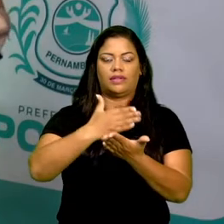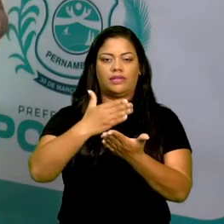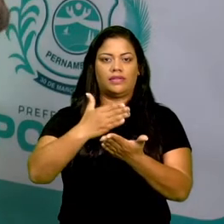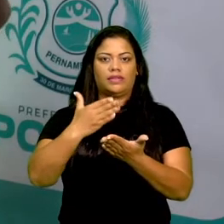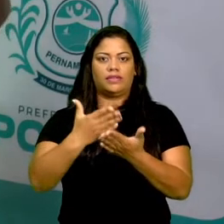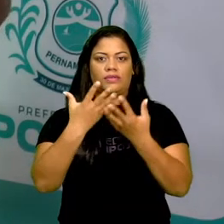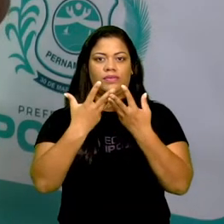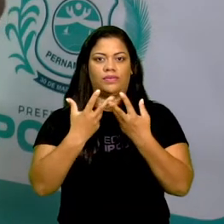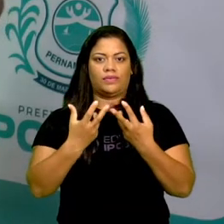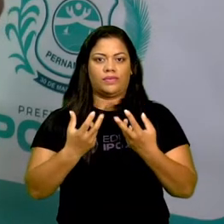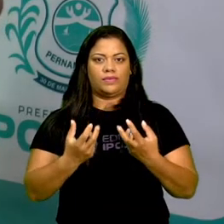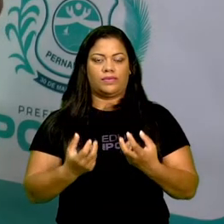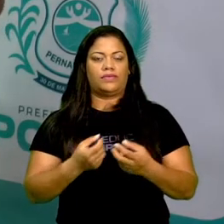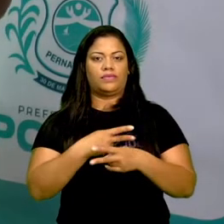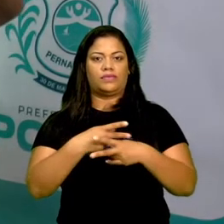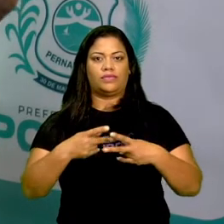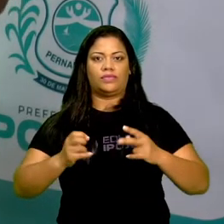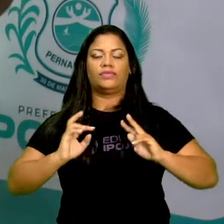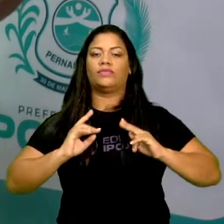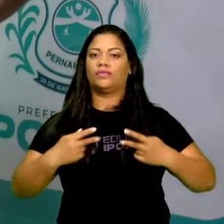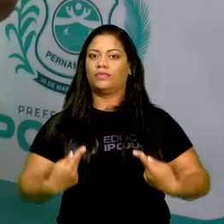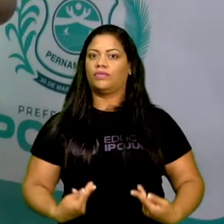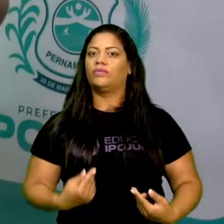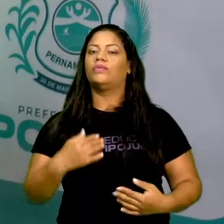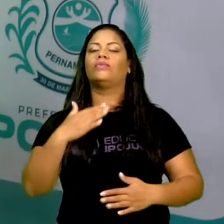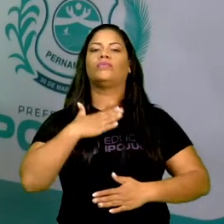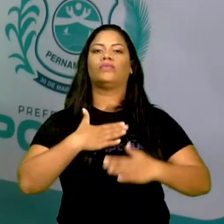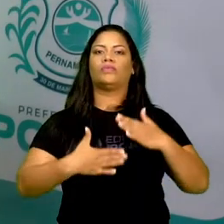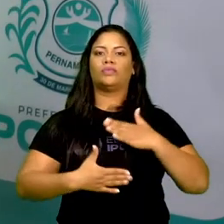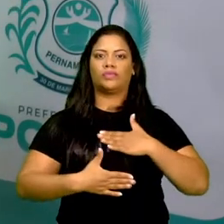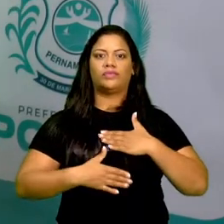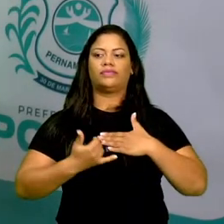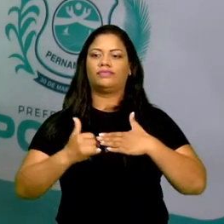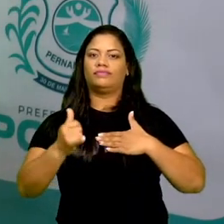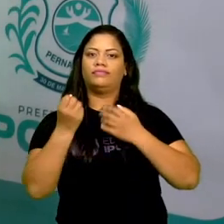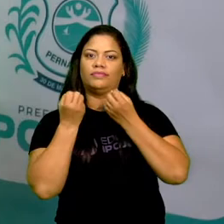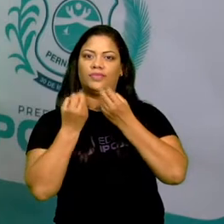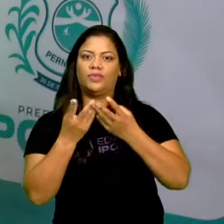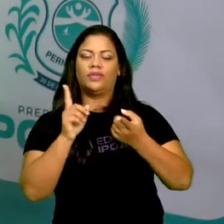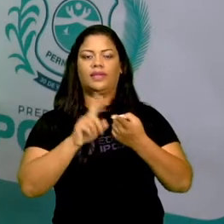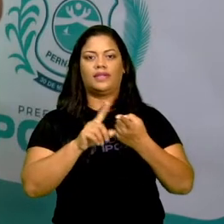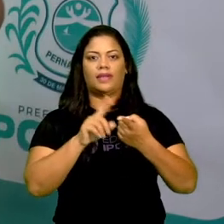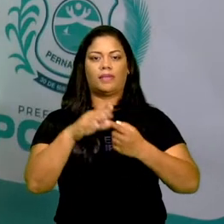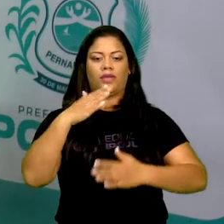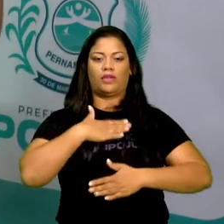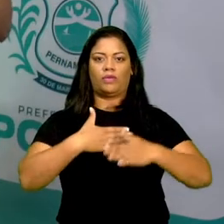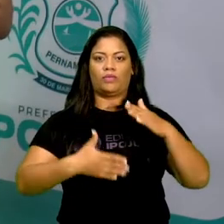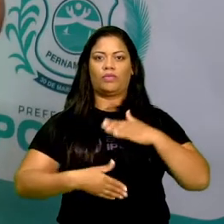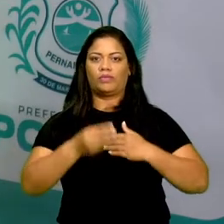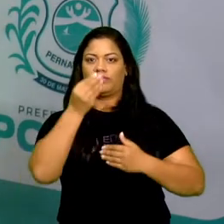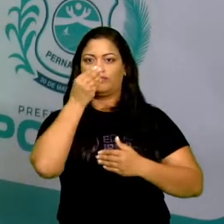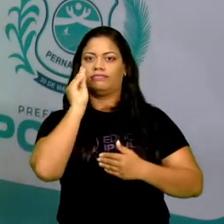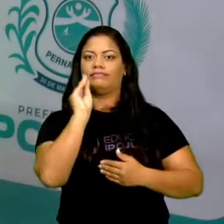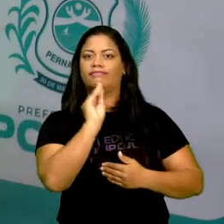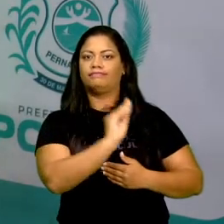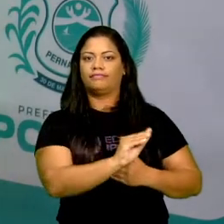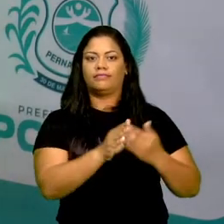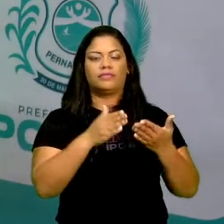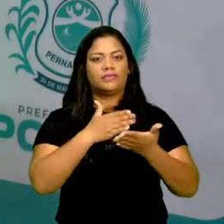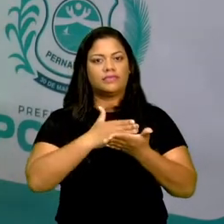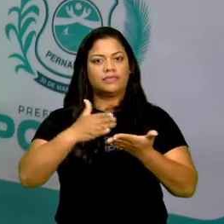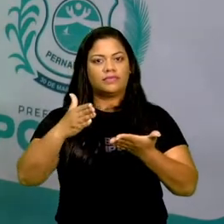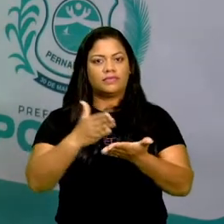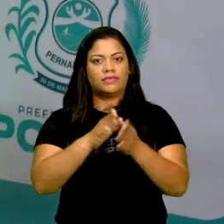nutrientes, das coisas que o corpo vai pegar, das energias, e do que o corpo vai rejeitar e vai eliminar. No intestino